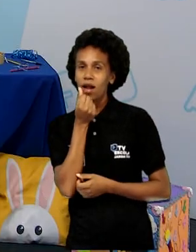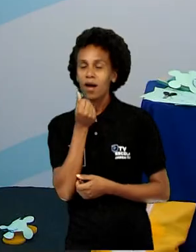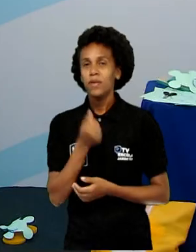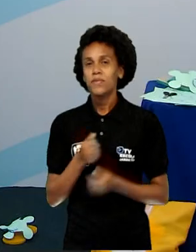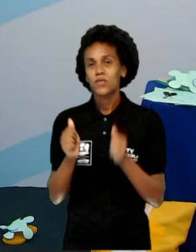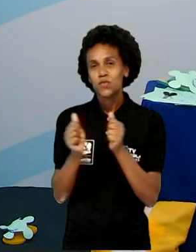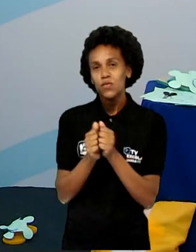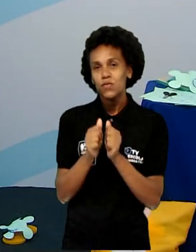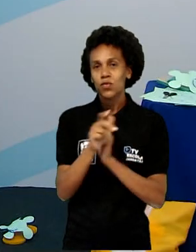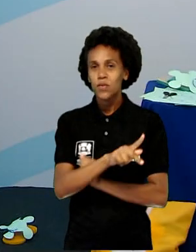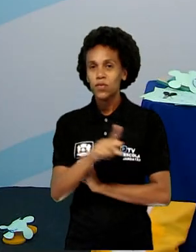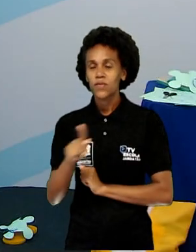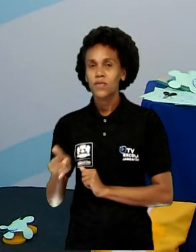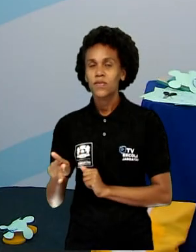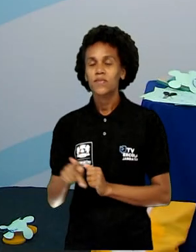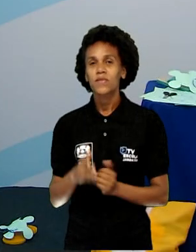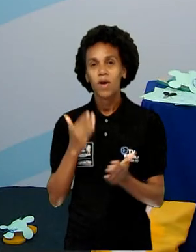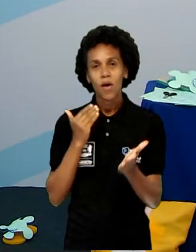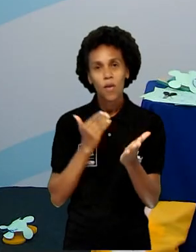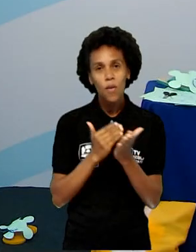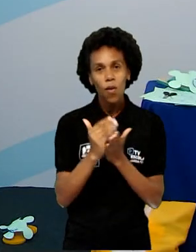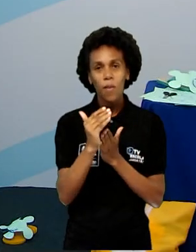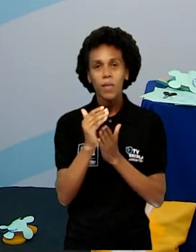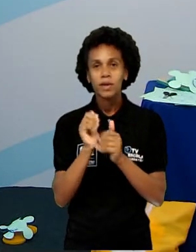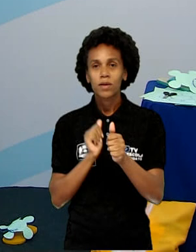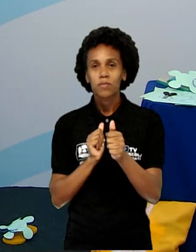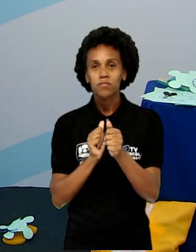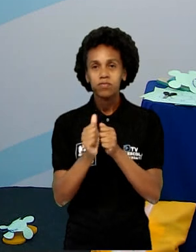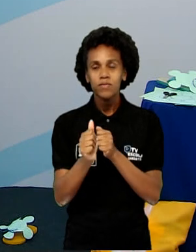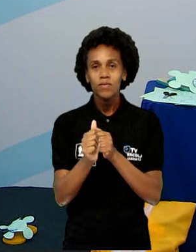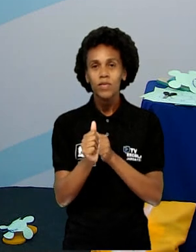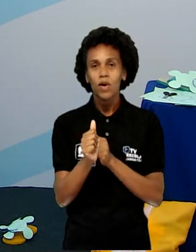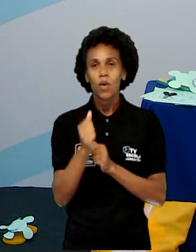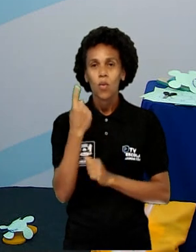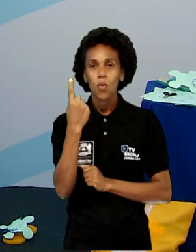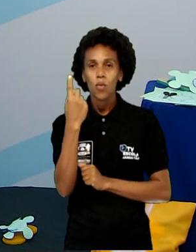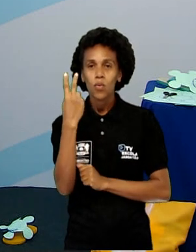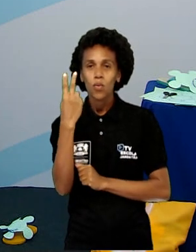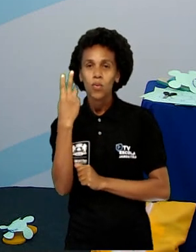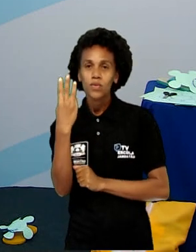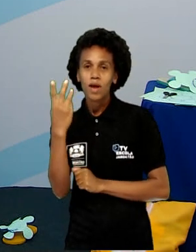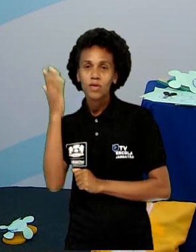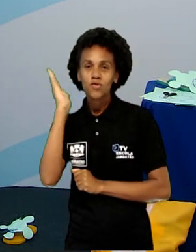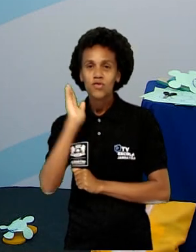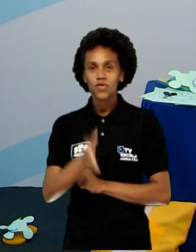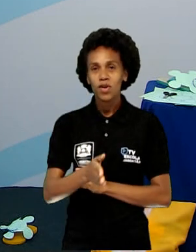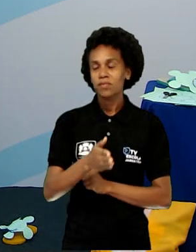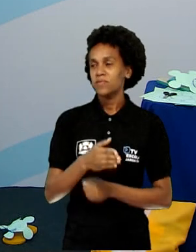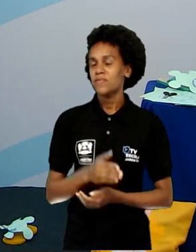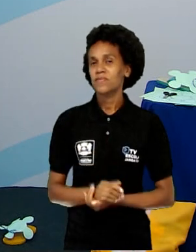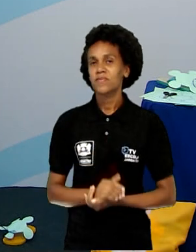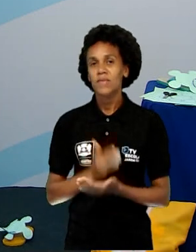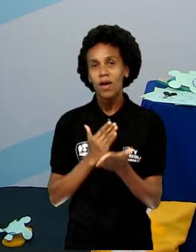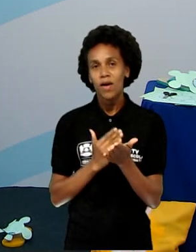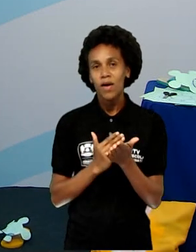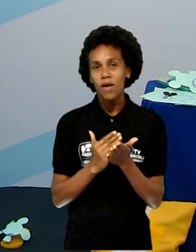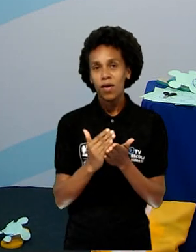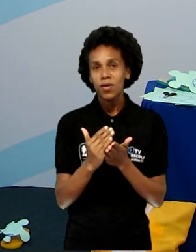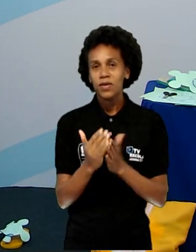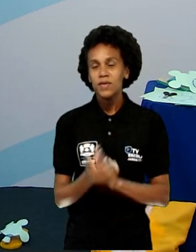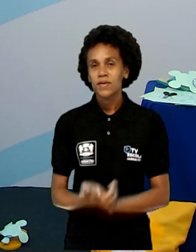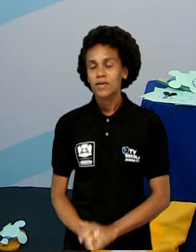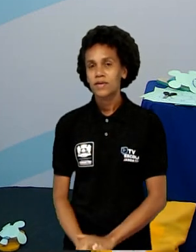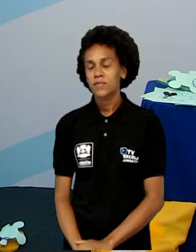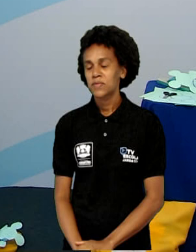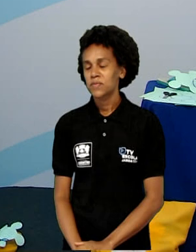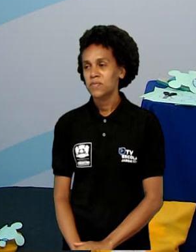começar a corrida. Eu vou contar até três. Um, dois, três e... Já, começou. Ai, eu tenho